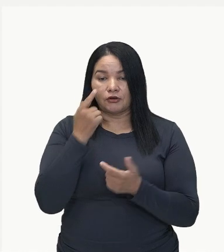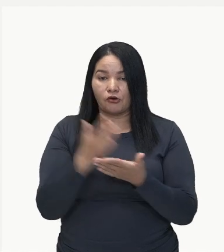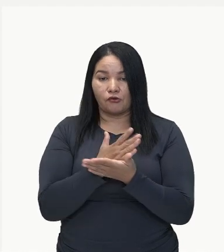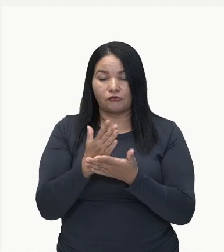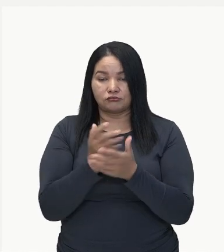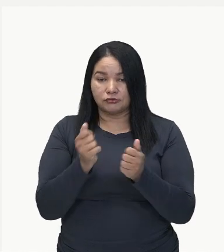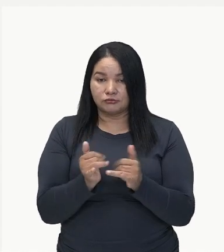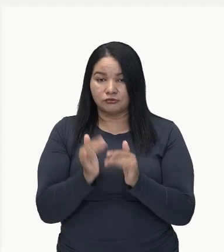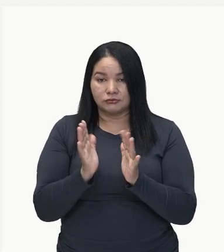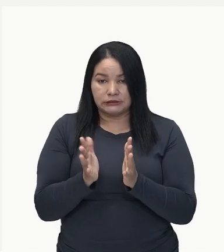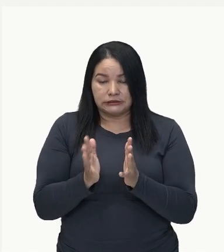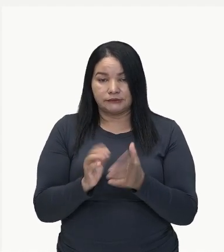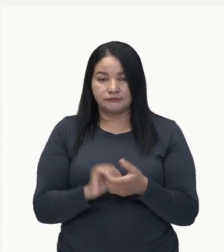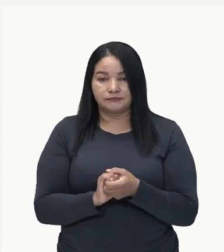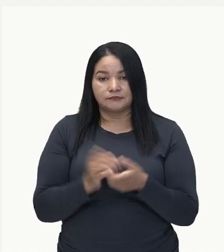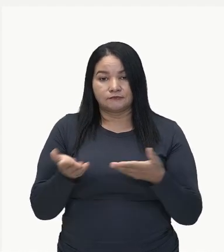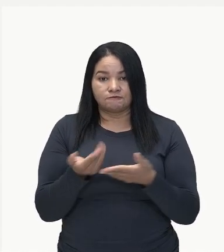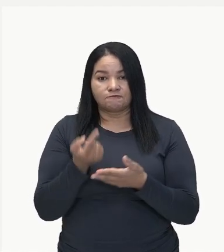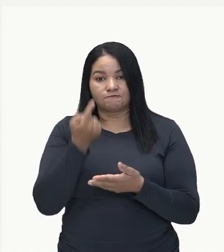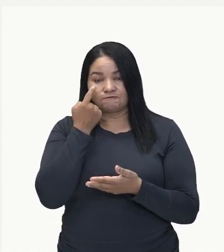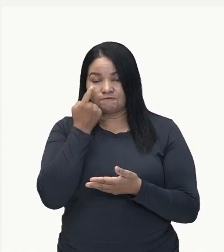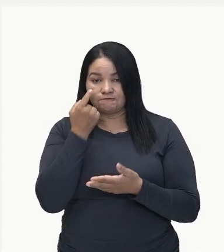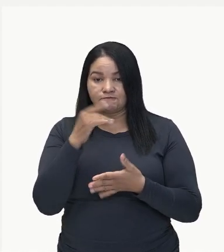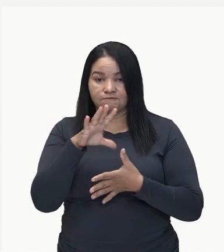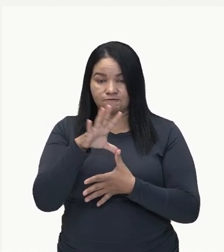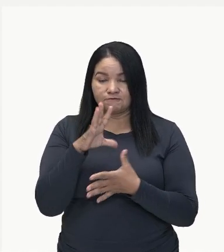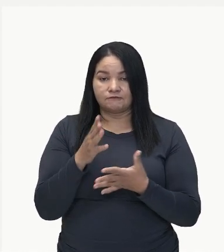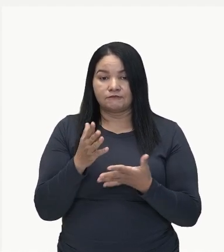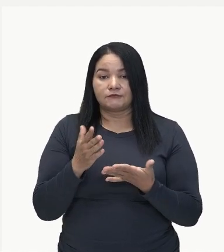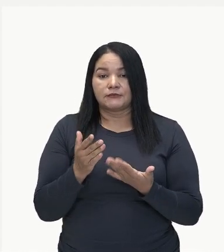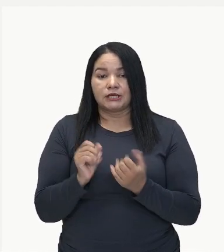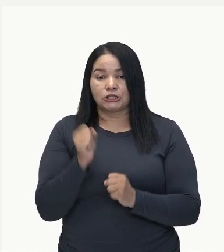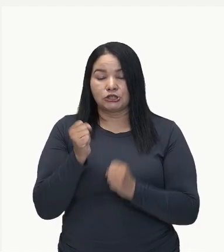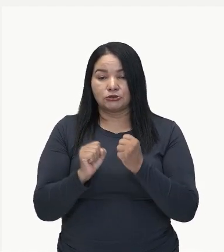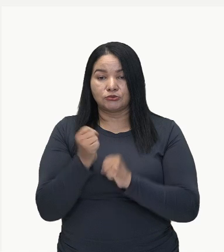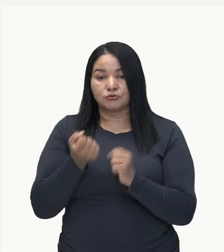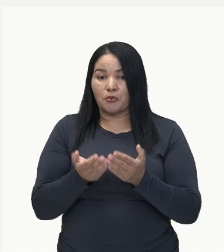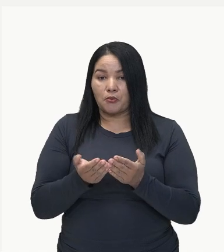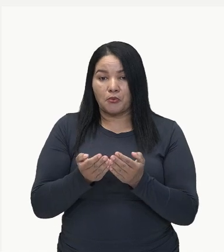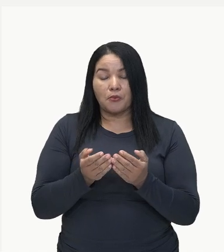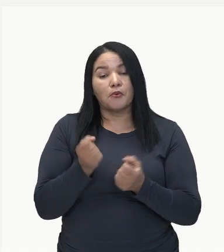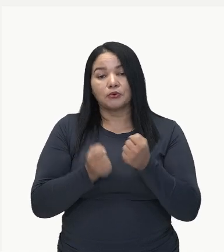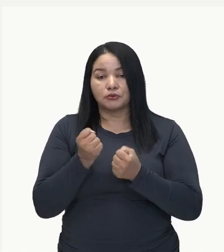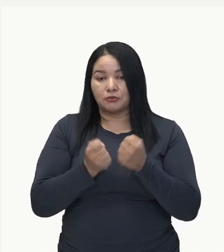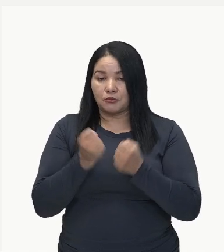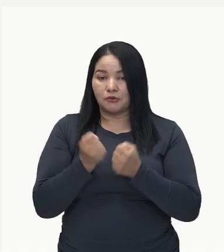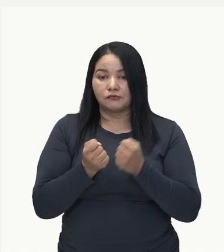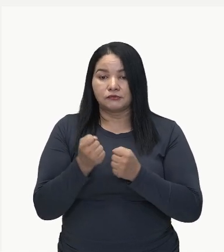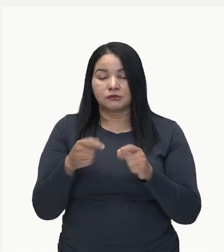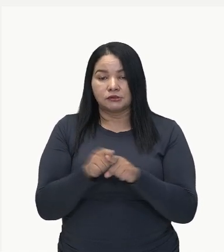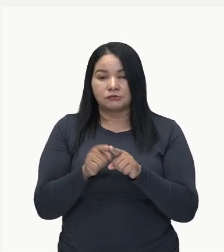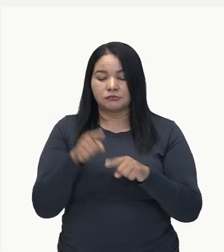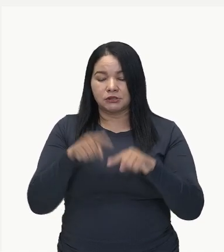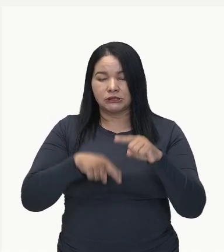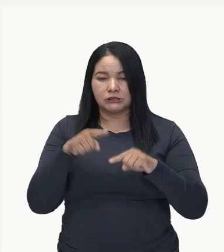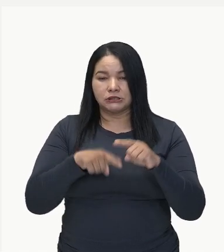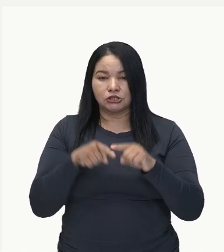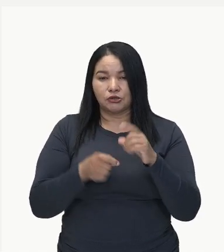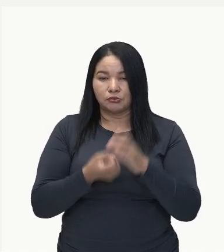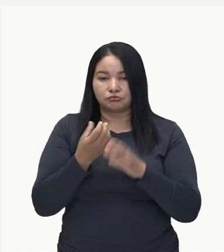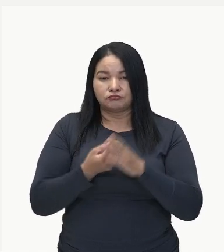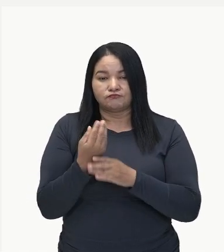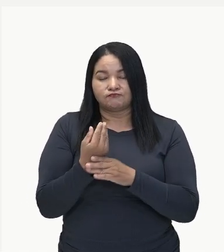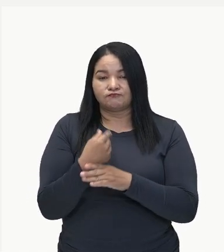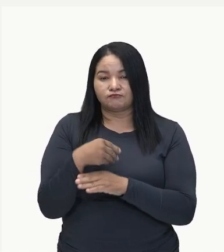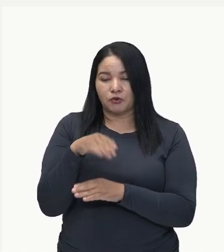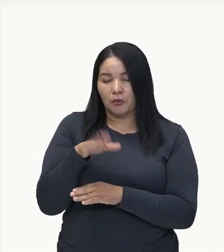empresas. E aqui a gente verifica a indústria automobilística, automobilística, são veículos produzidos a baixo custo e